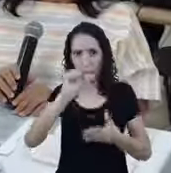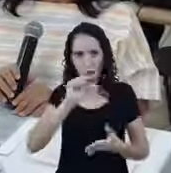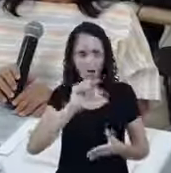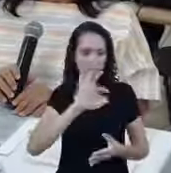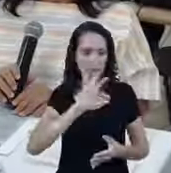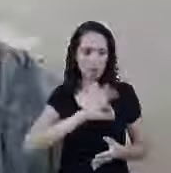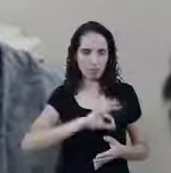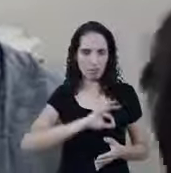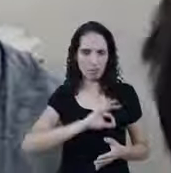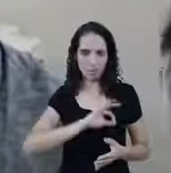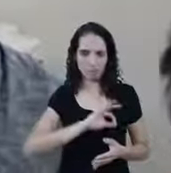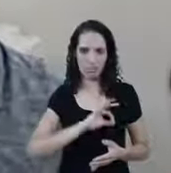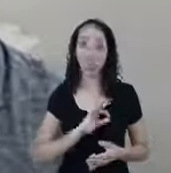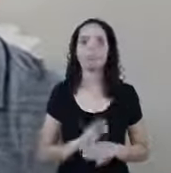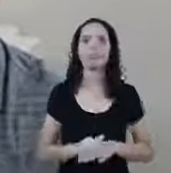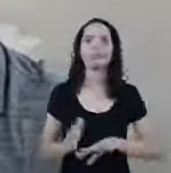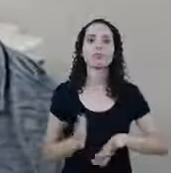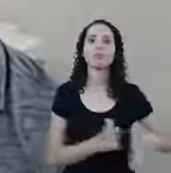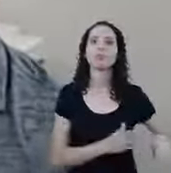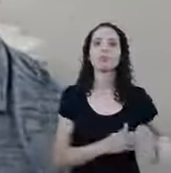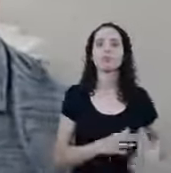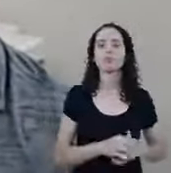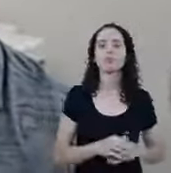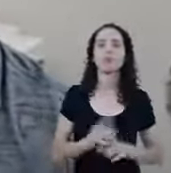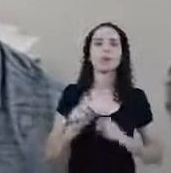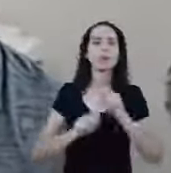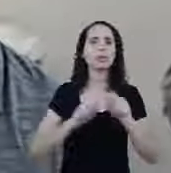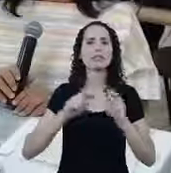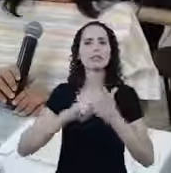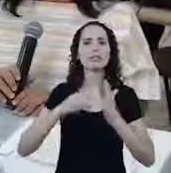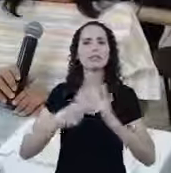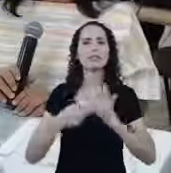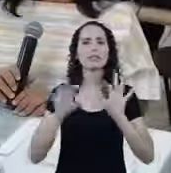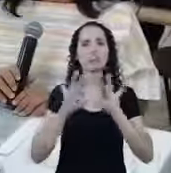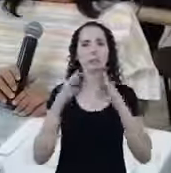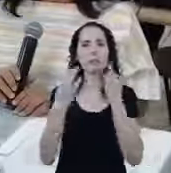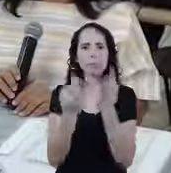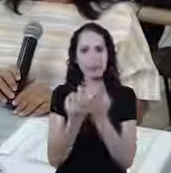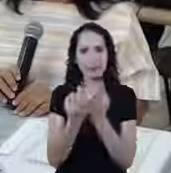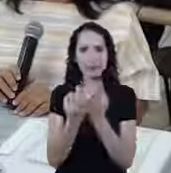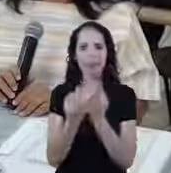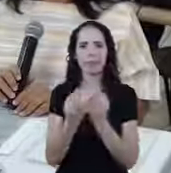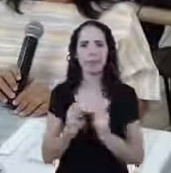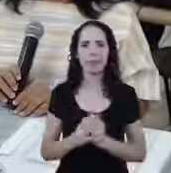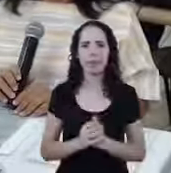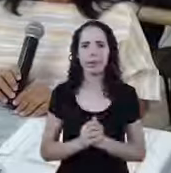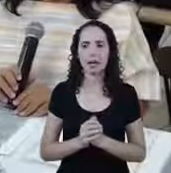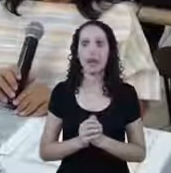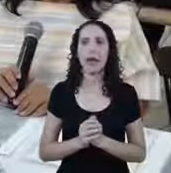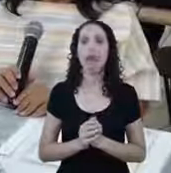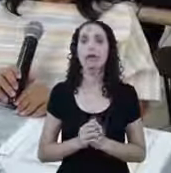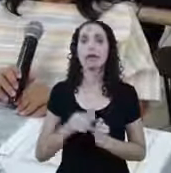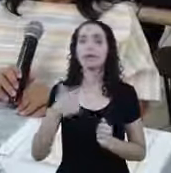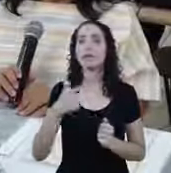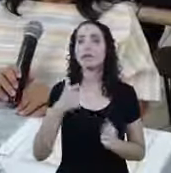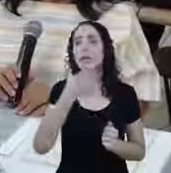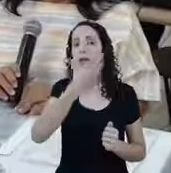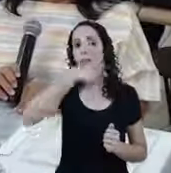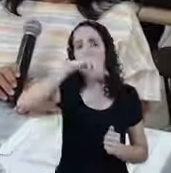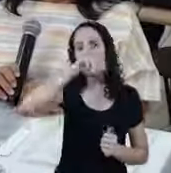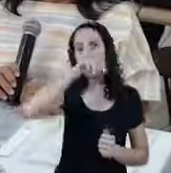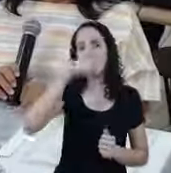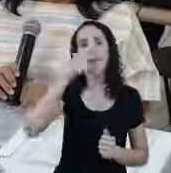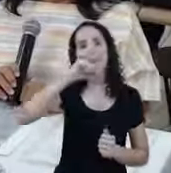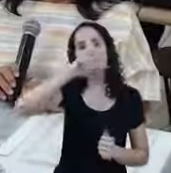Família monoparental Vamos falar o que é isso aí Para o pessoal Família monoparental É aquela em que não existe O pai, a mãe e os filhos